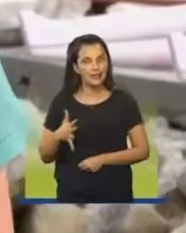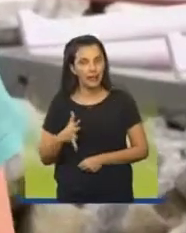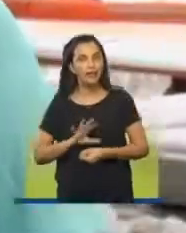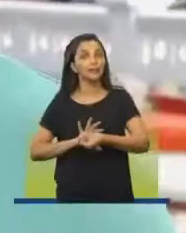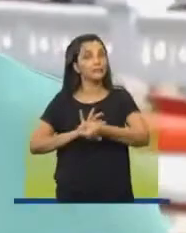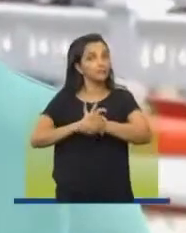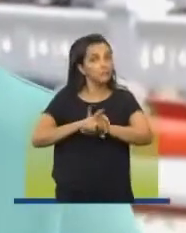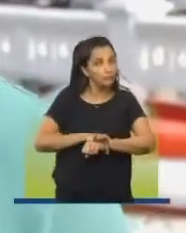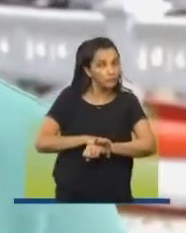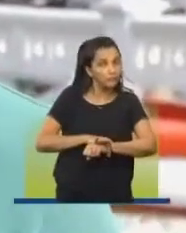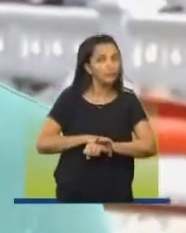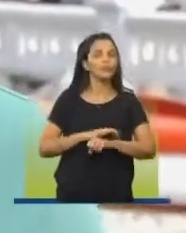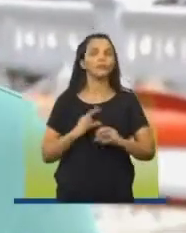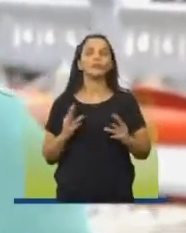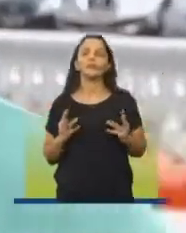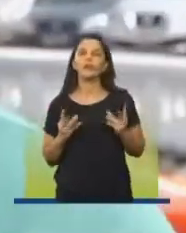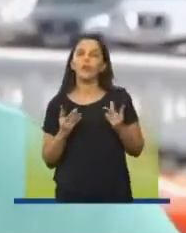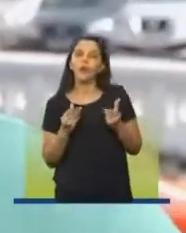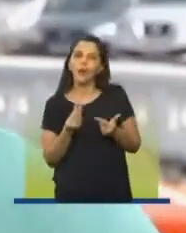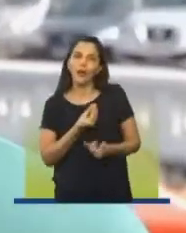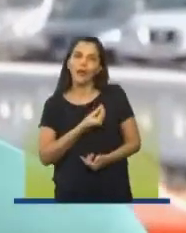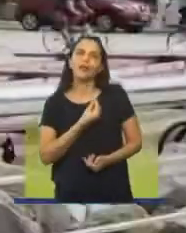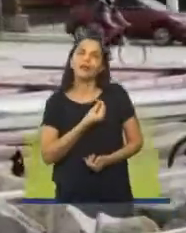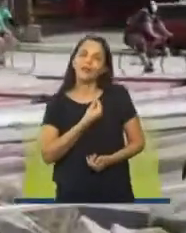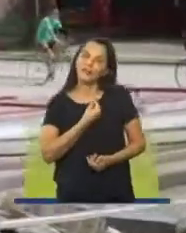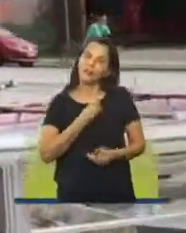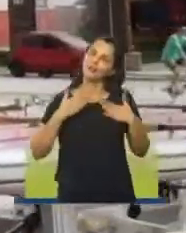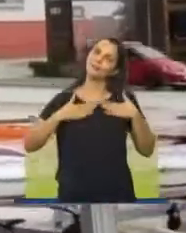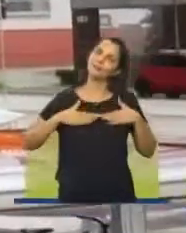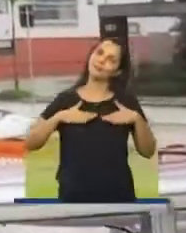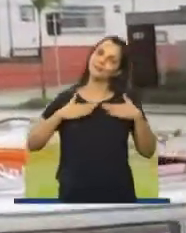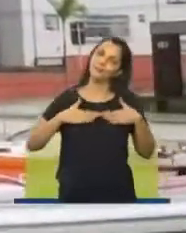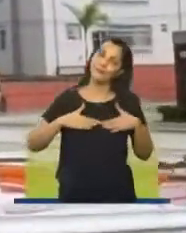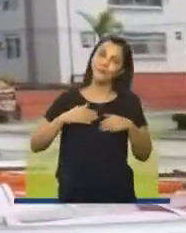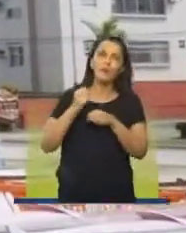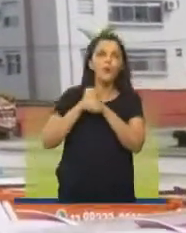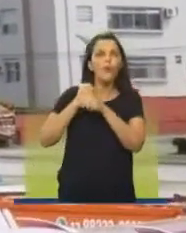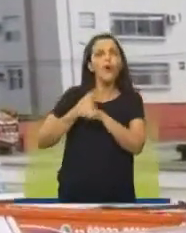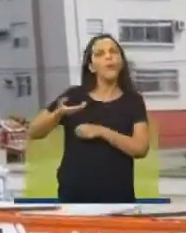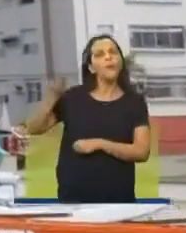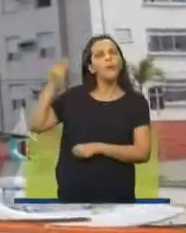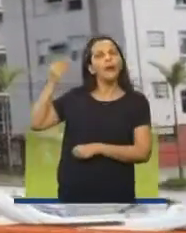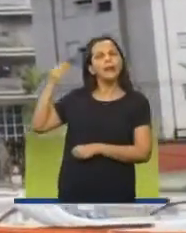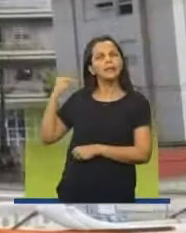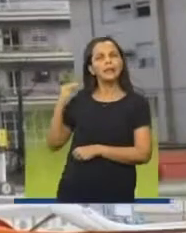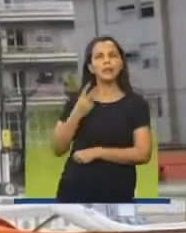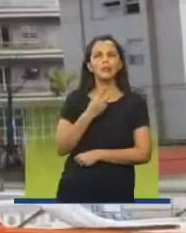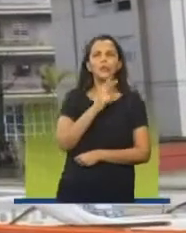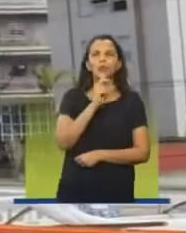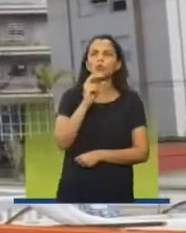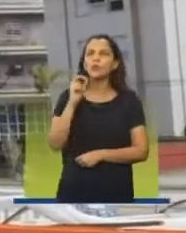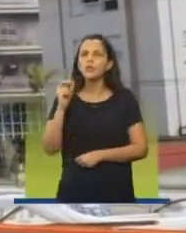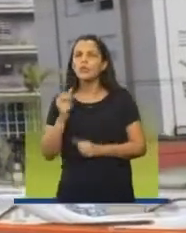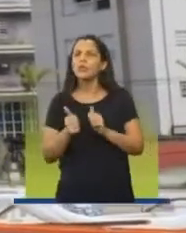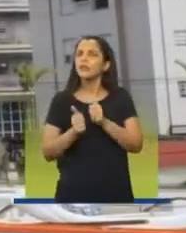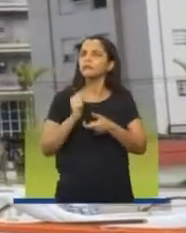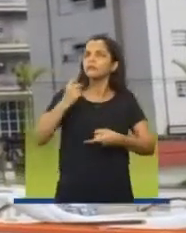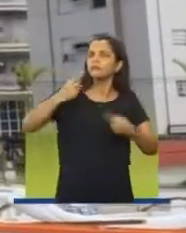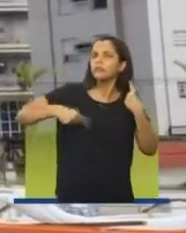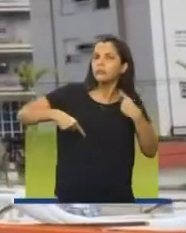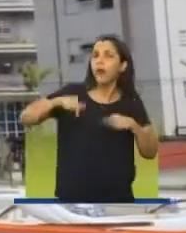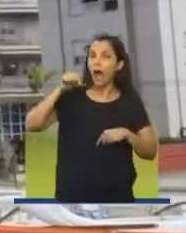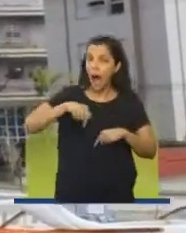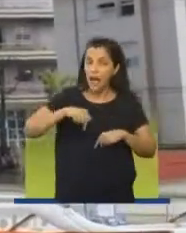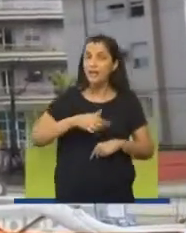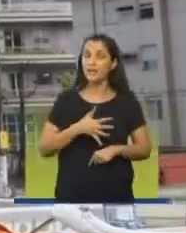qualidade de vida, segurança e bem-estar. Só no ano passado foram mais de 200 competições esportivas aqui